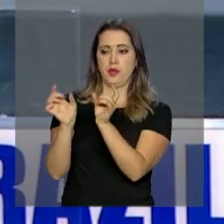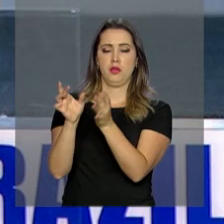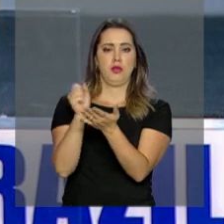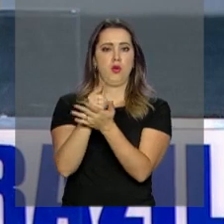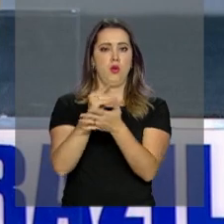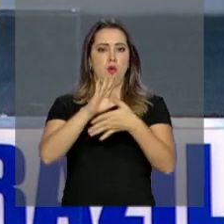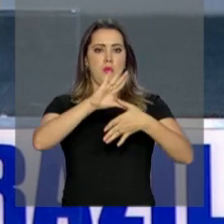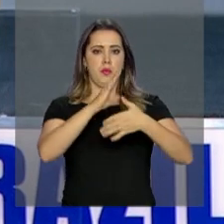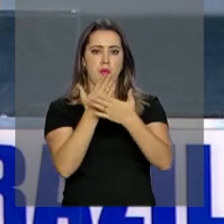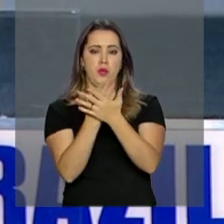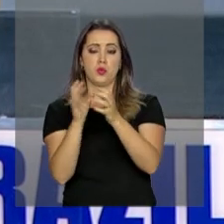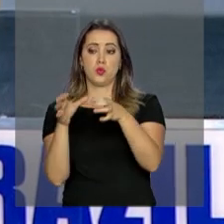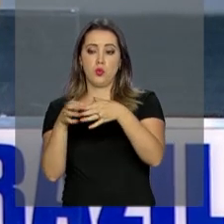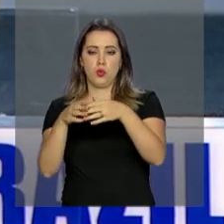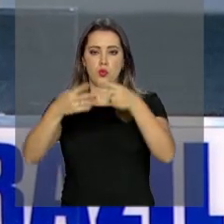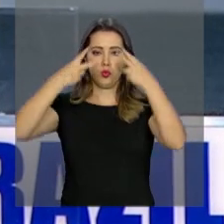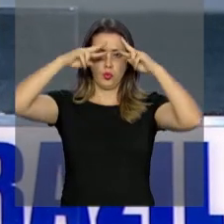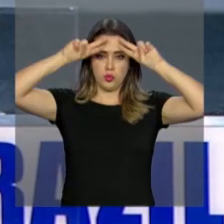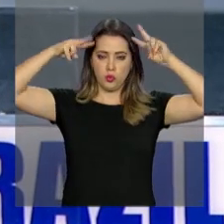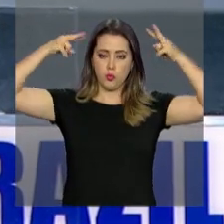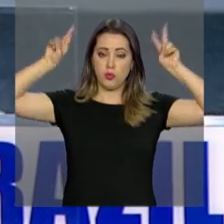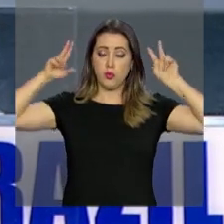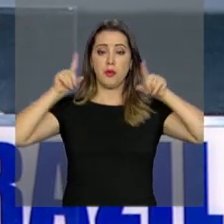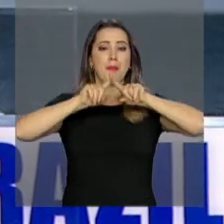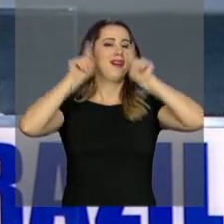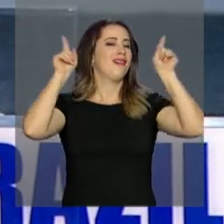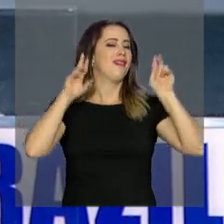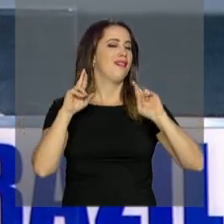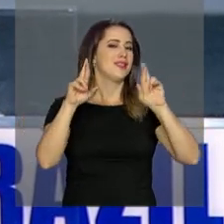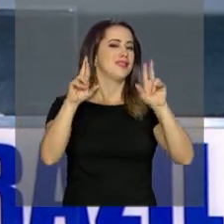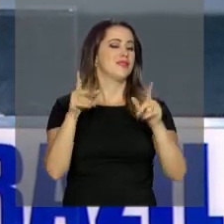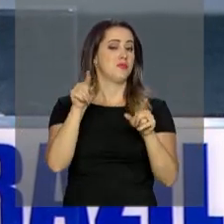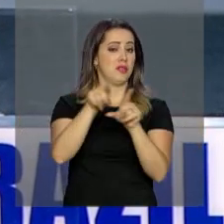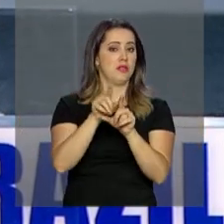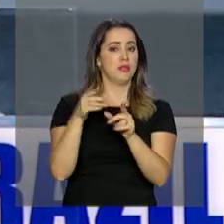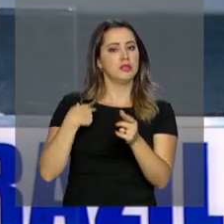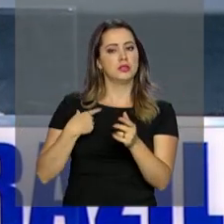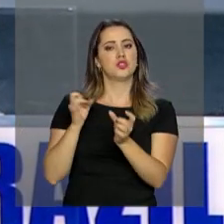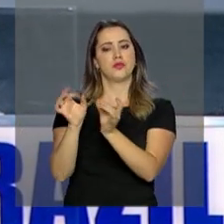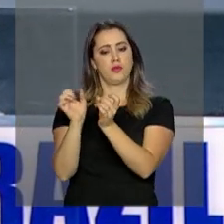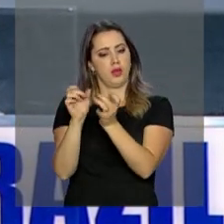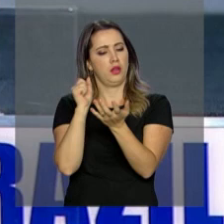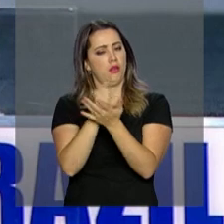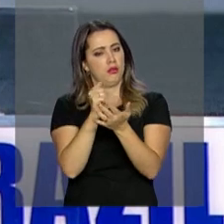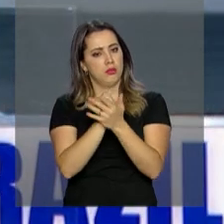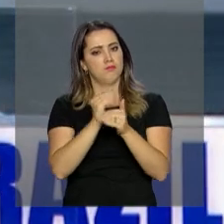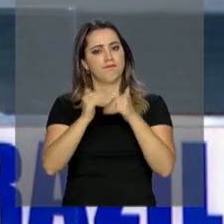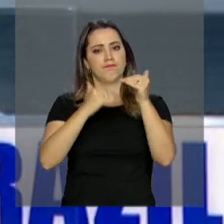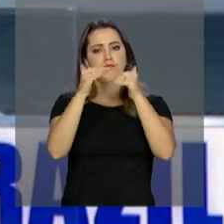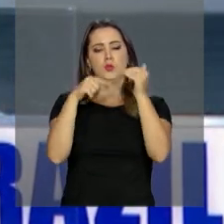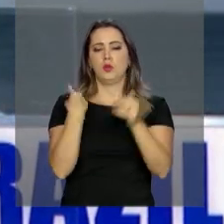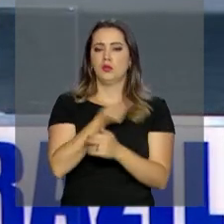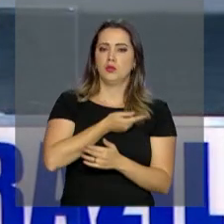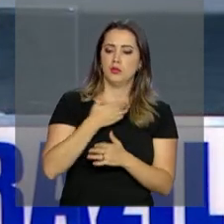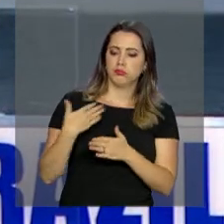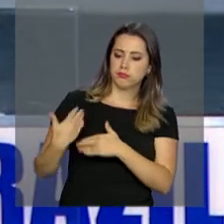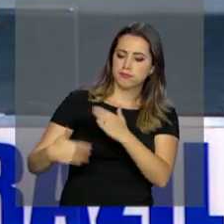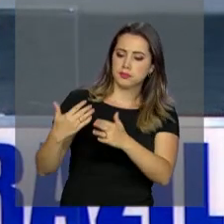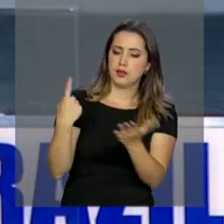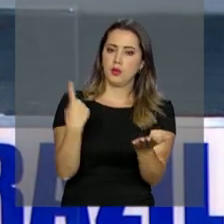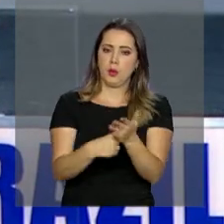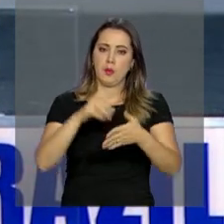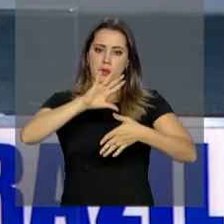e o Egito. Mas o potencial a ser explorado ainda é enorme. Temos negociações em curso do